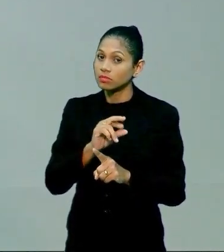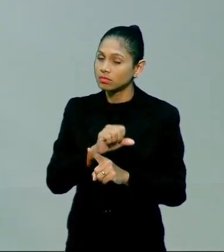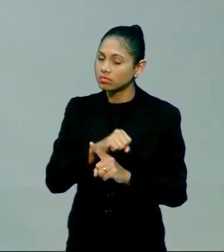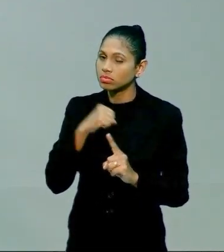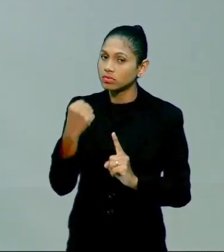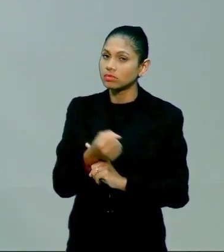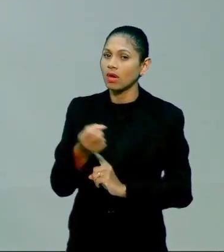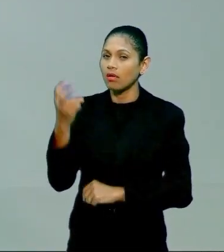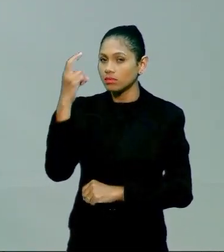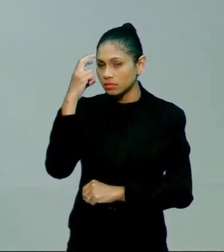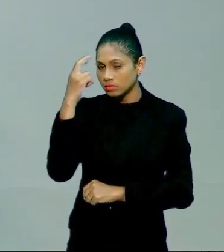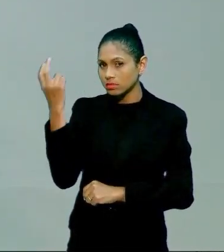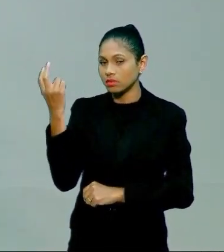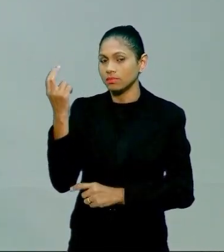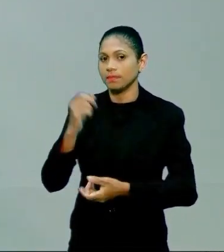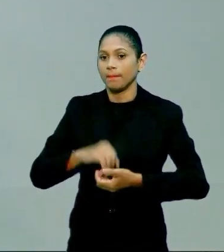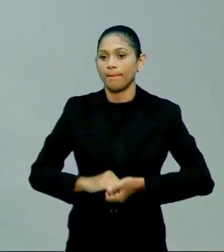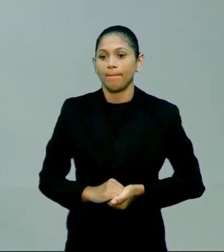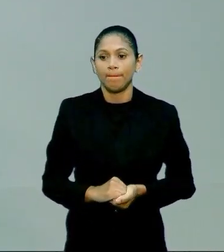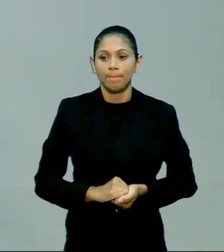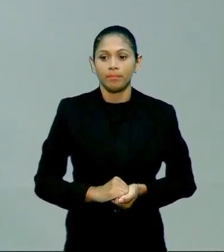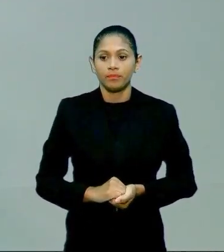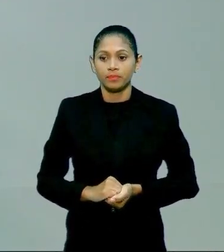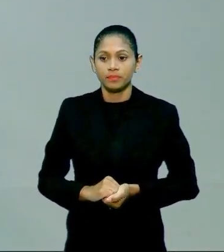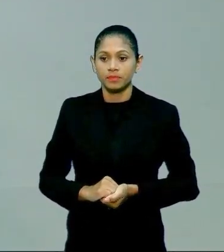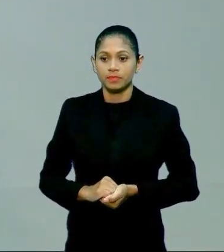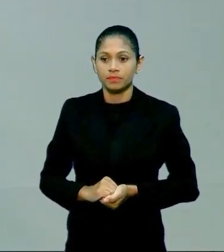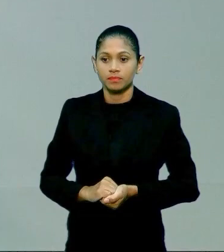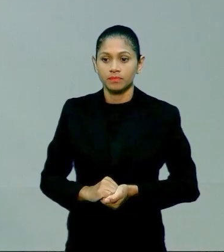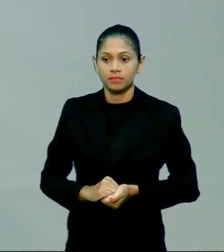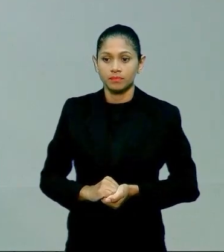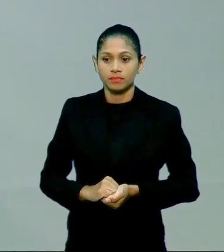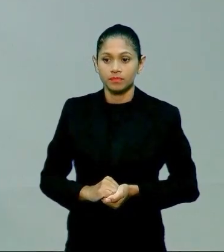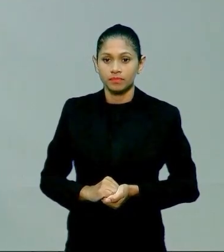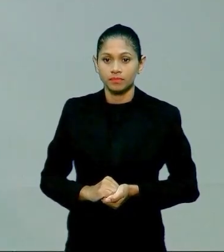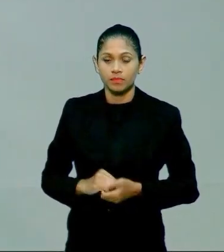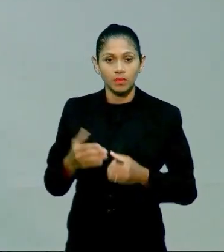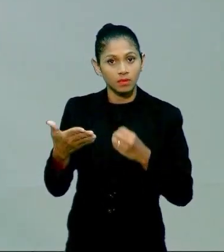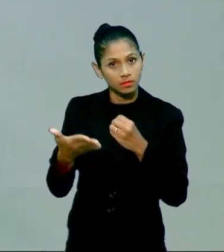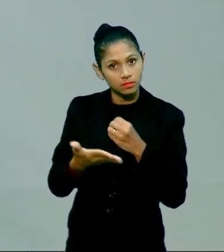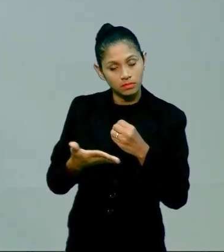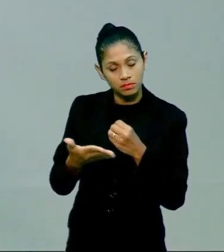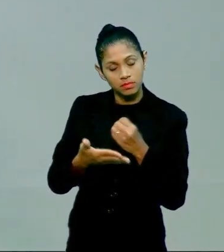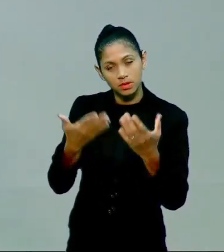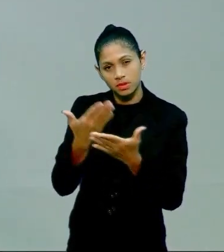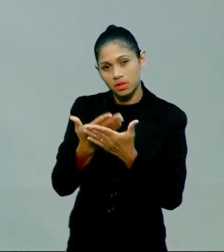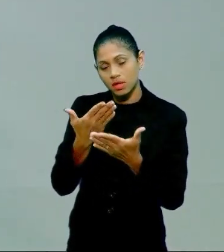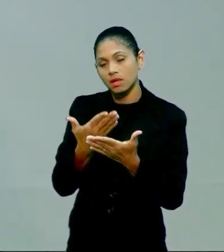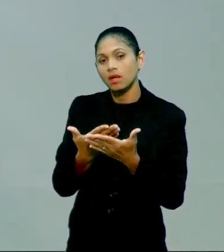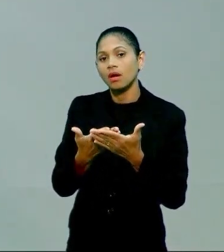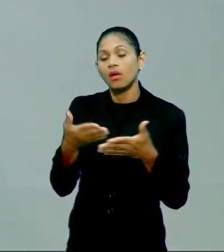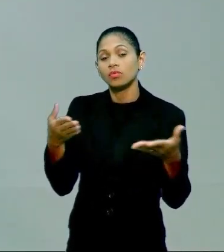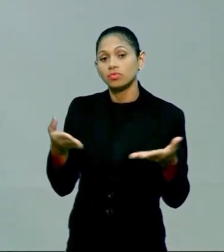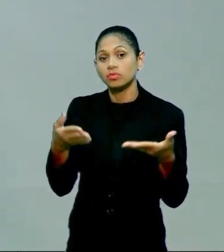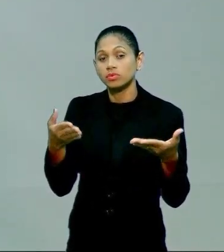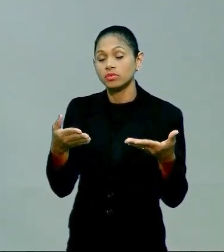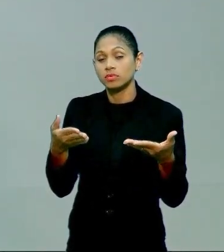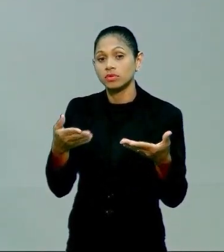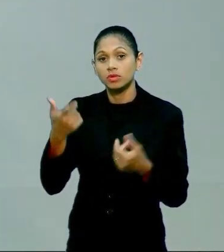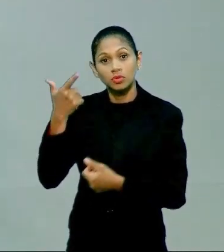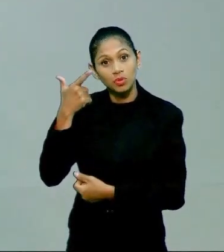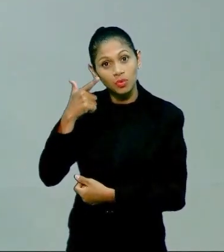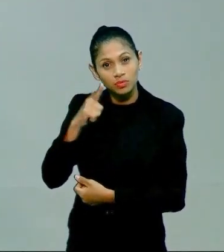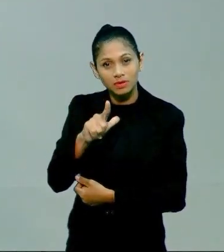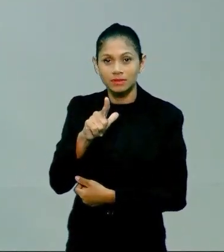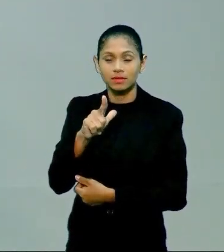as alternativas se a gente não se gente ficar com dúvida a gente recorre ao texto mas com base na aula de hoje acho que a gente talvez consiga captar se tem que precisar gastar